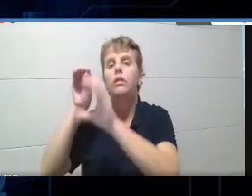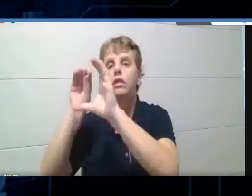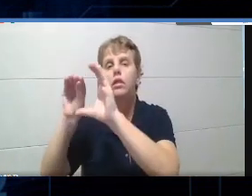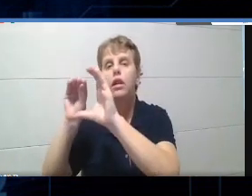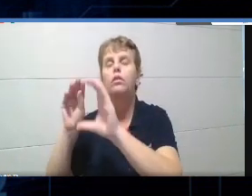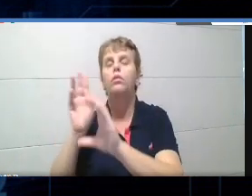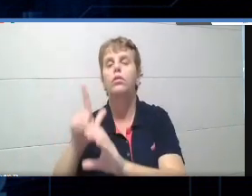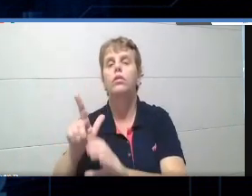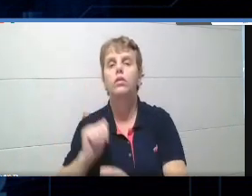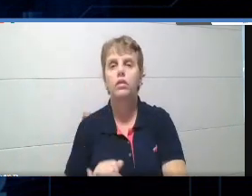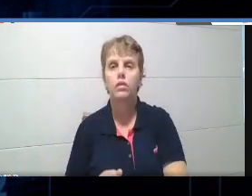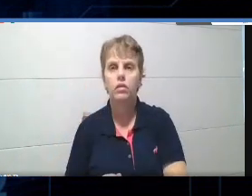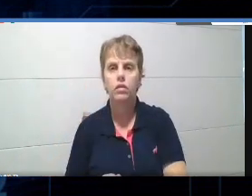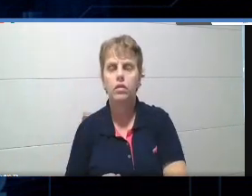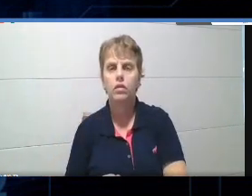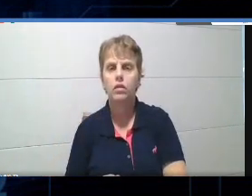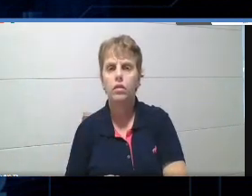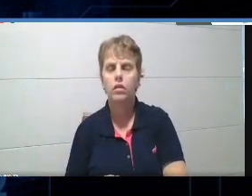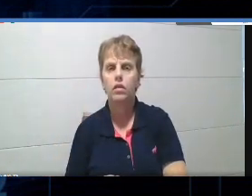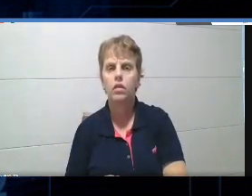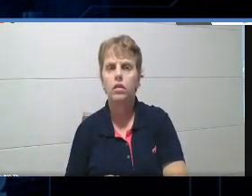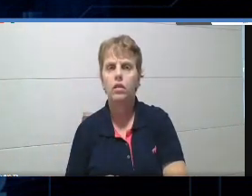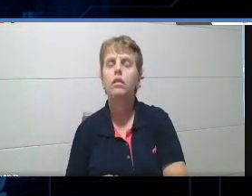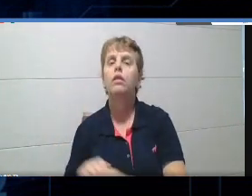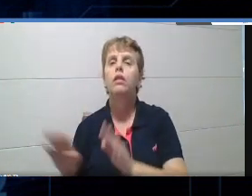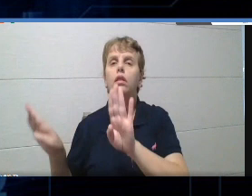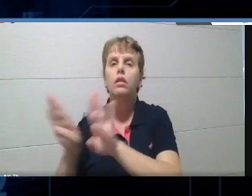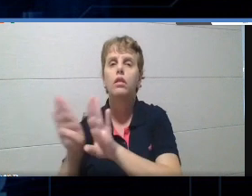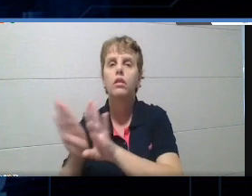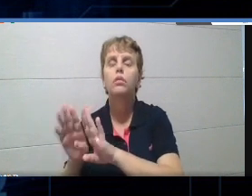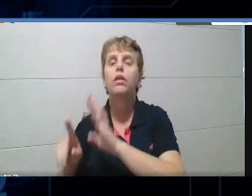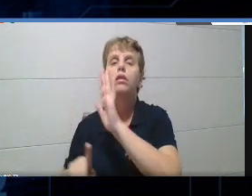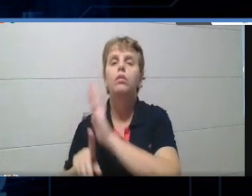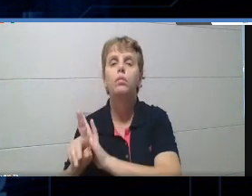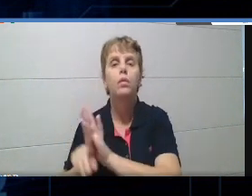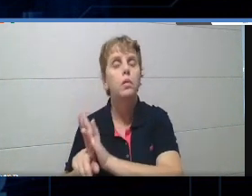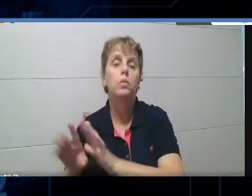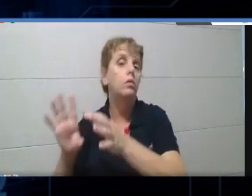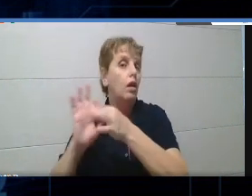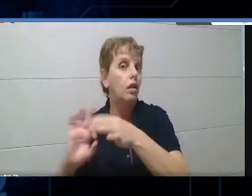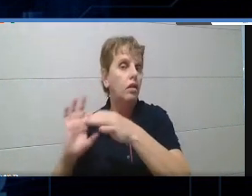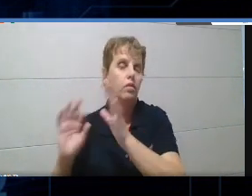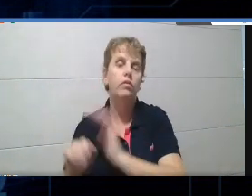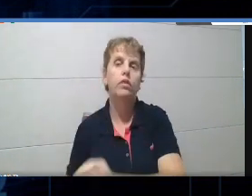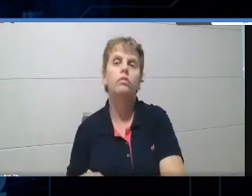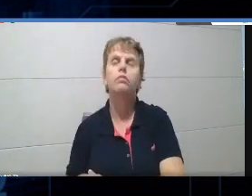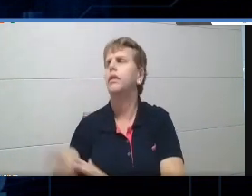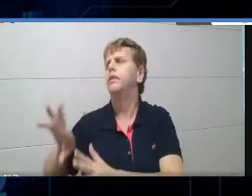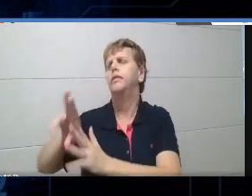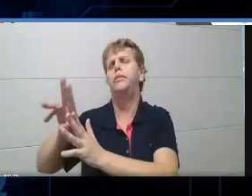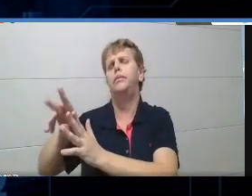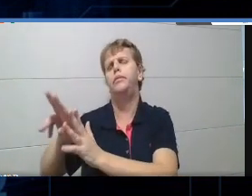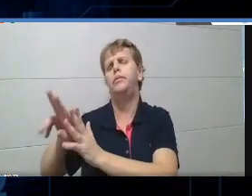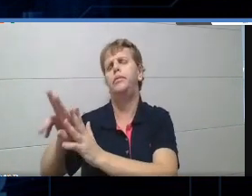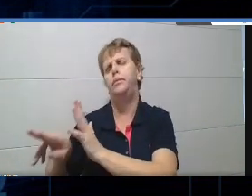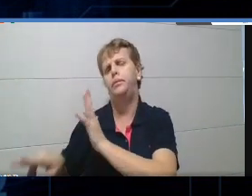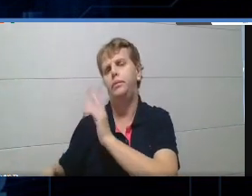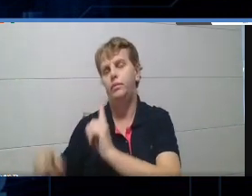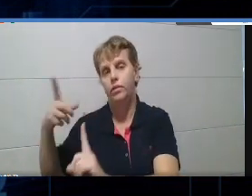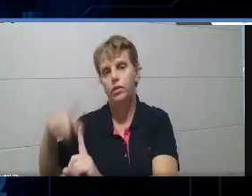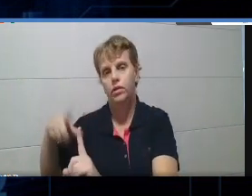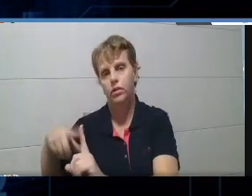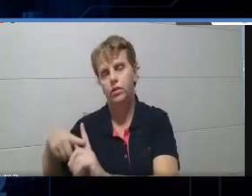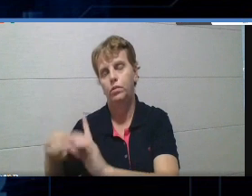Open Ender é uma questão aberta, tá bom? Enfim, aqui tem vários tipos de